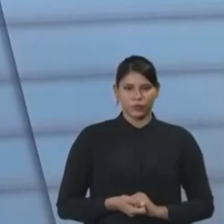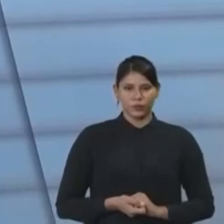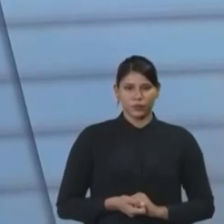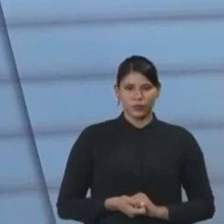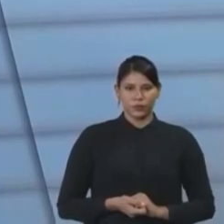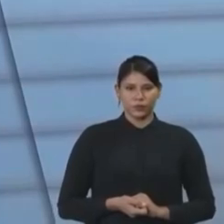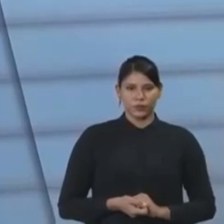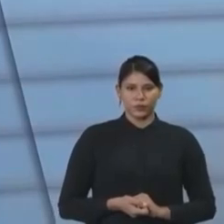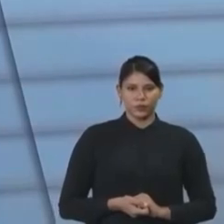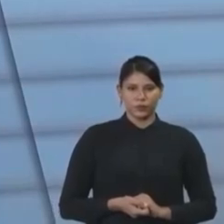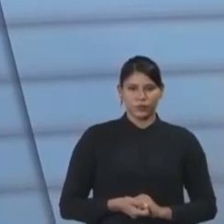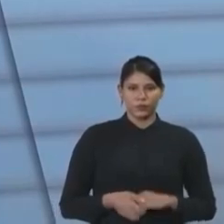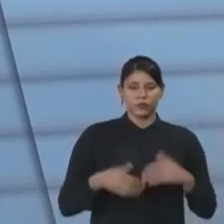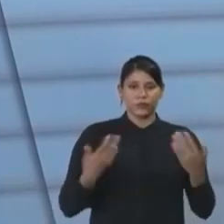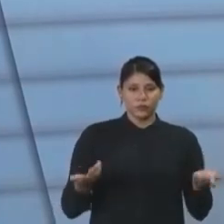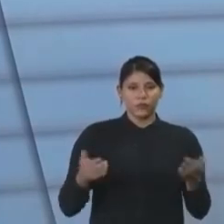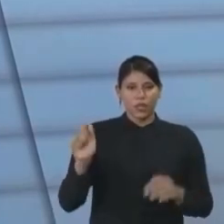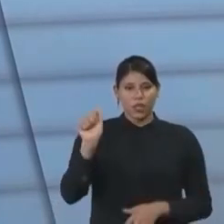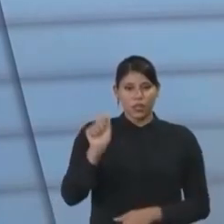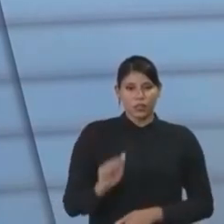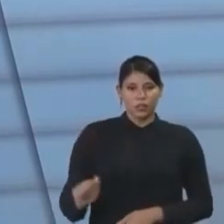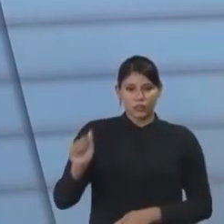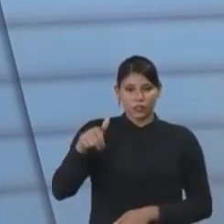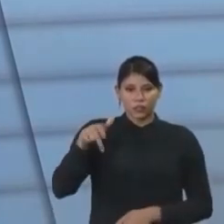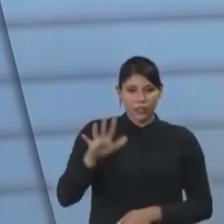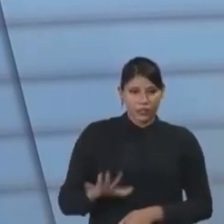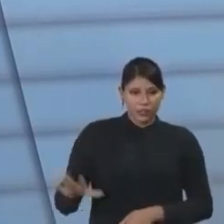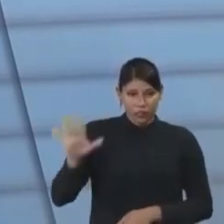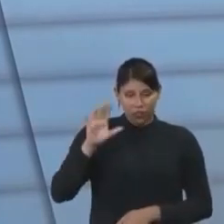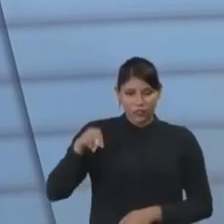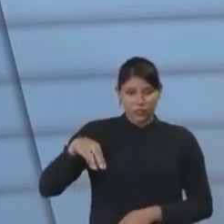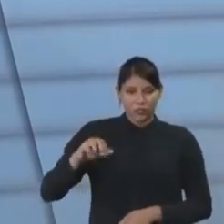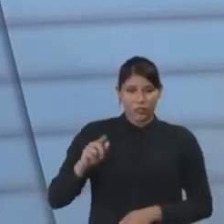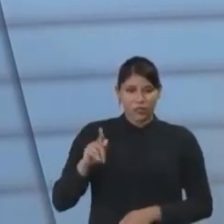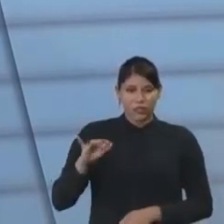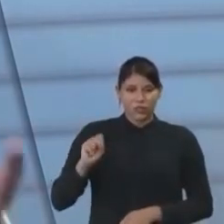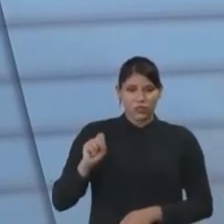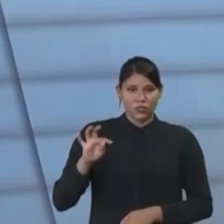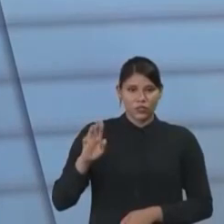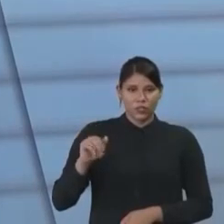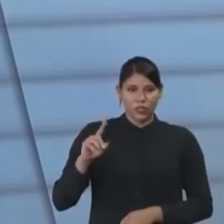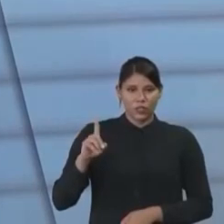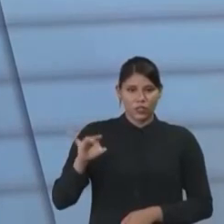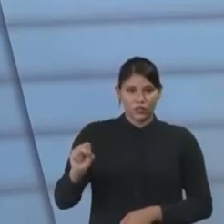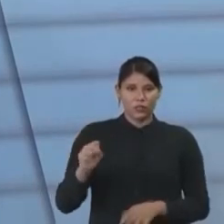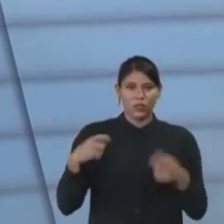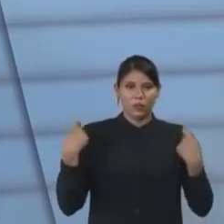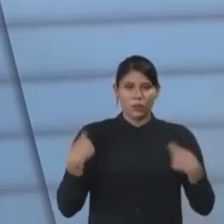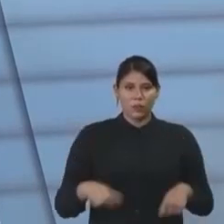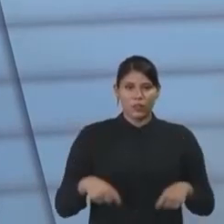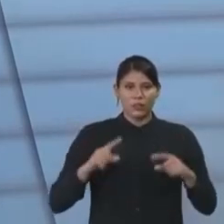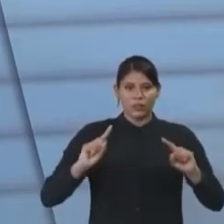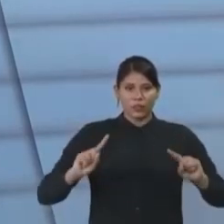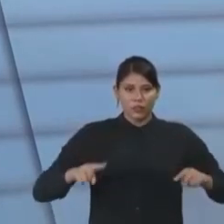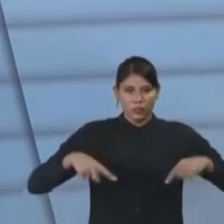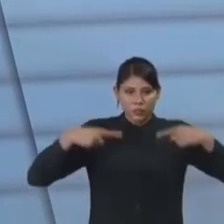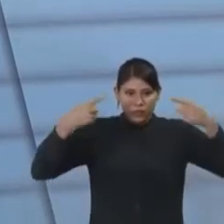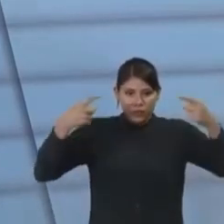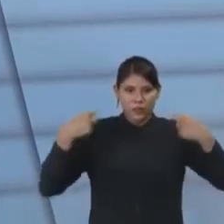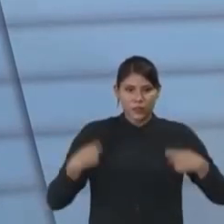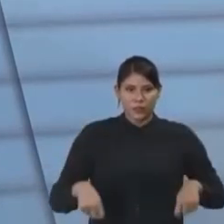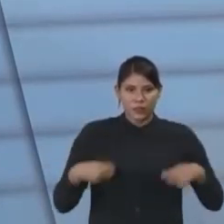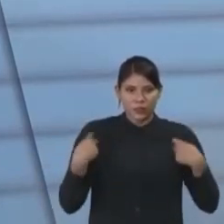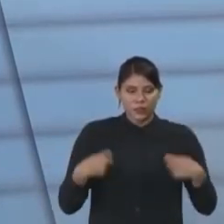Isso imposto pela Associação Nacional dos Magistrados, né? Então, precisam se reciclar, precisam se